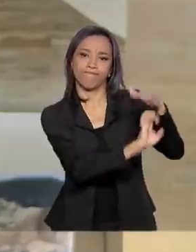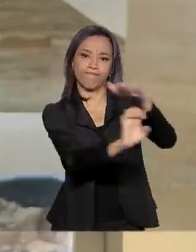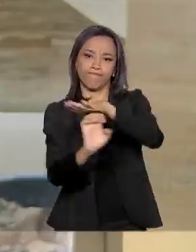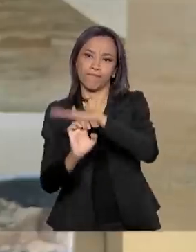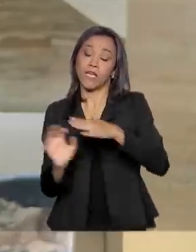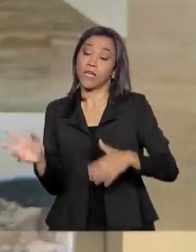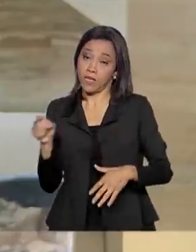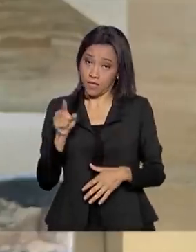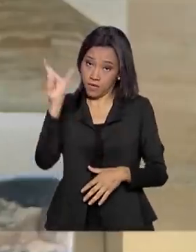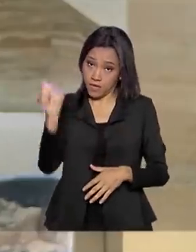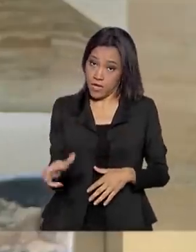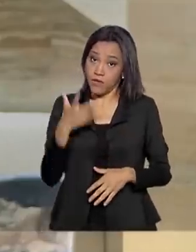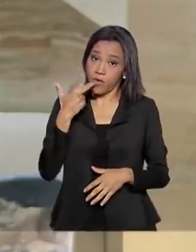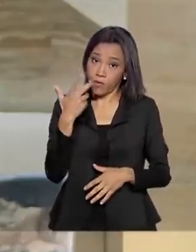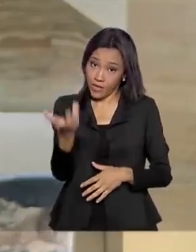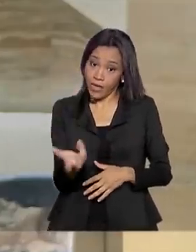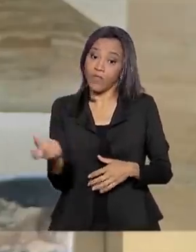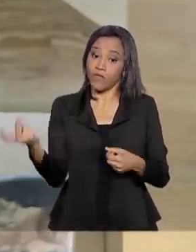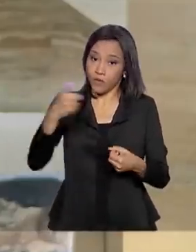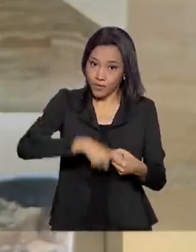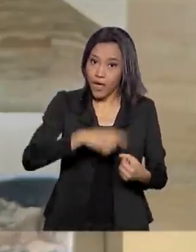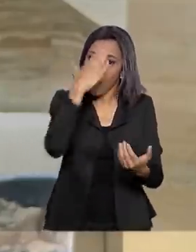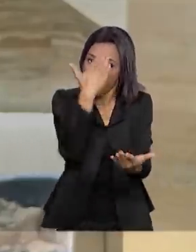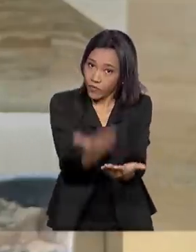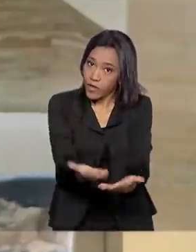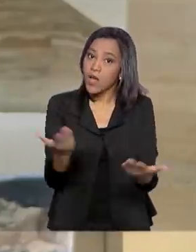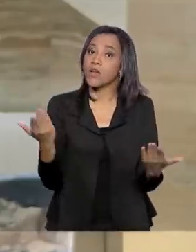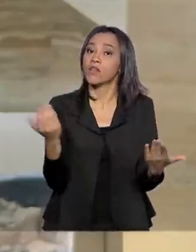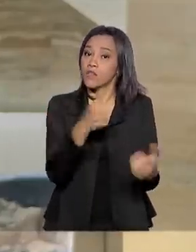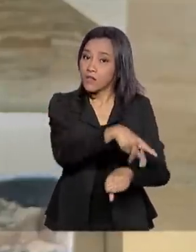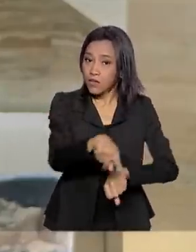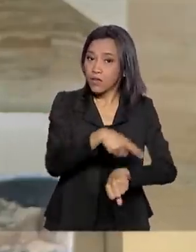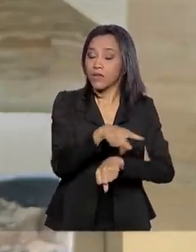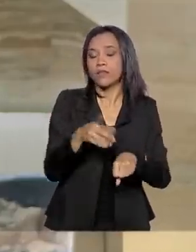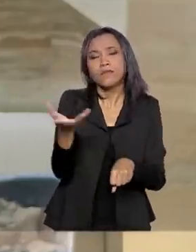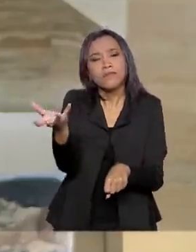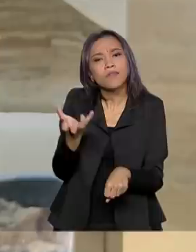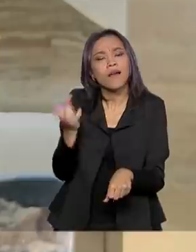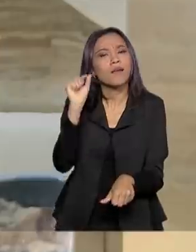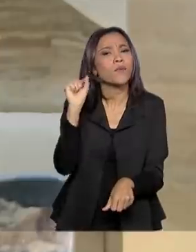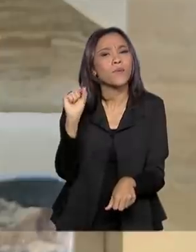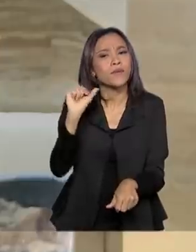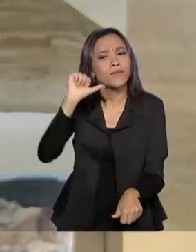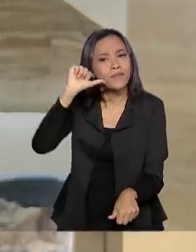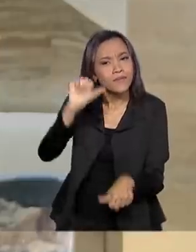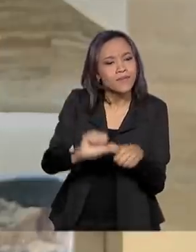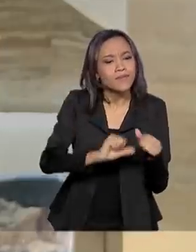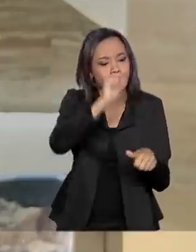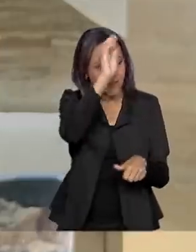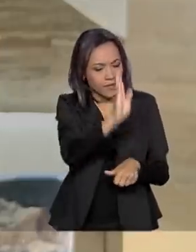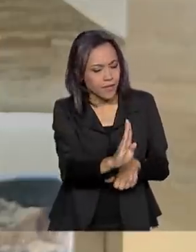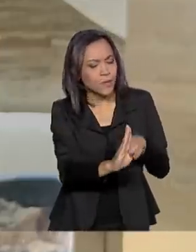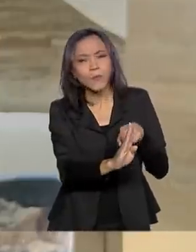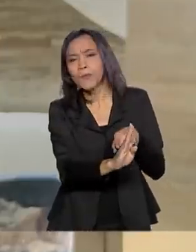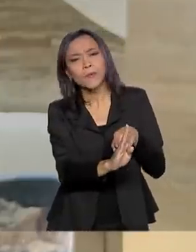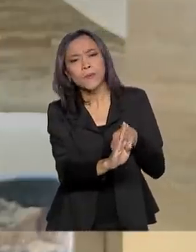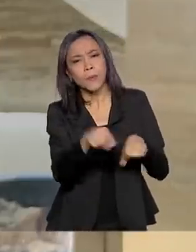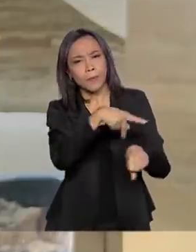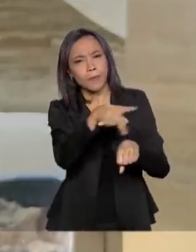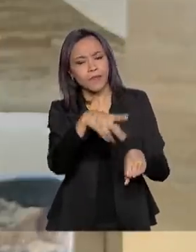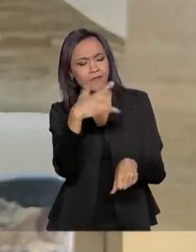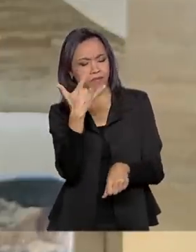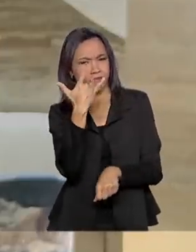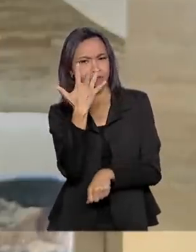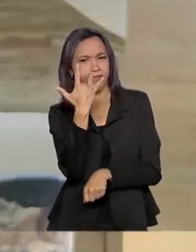que quer resgatar a credibilidade e a confiança do país e que quer transformar o Brasil em um país mais